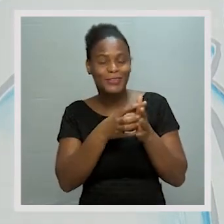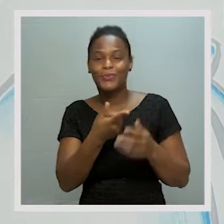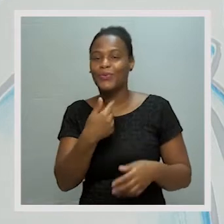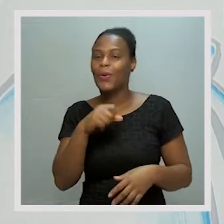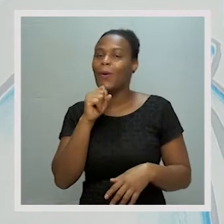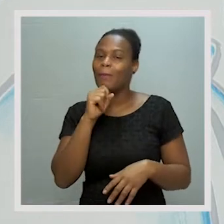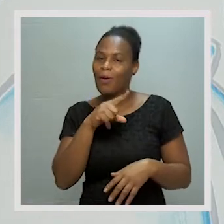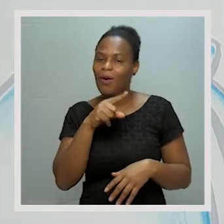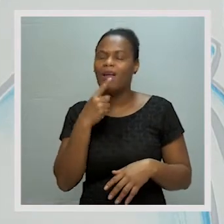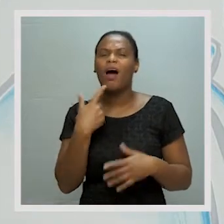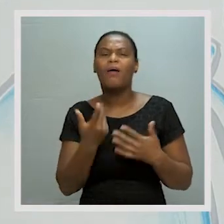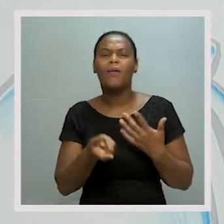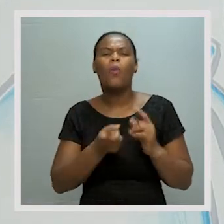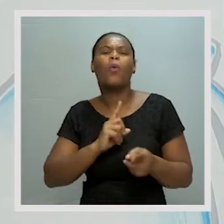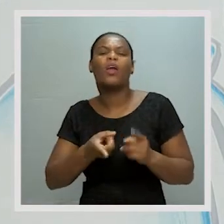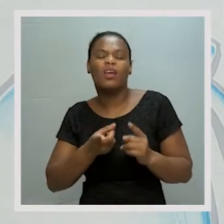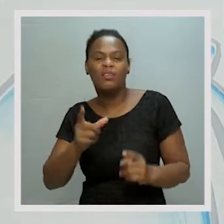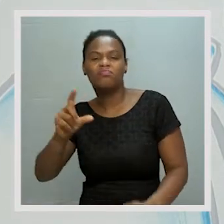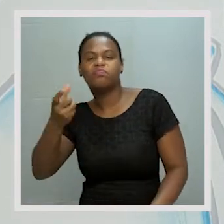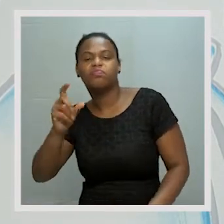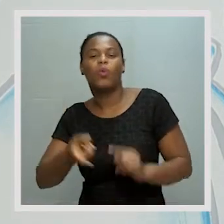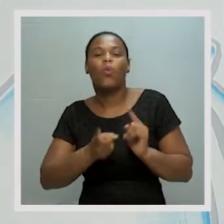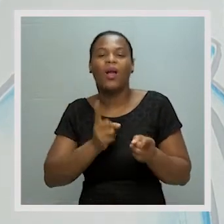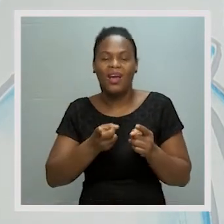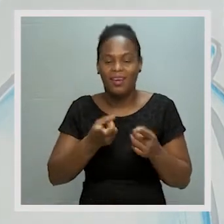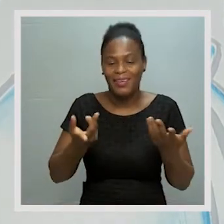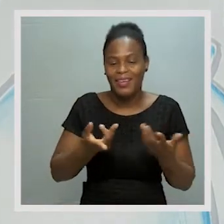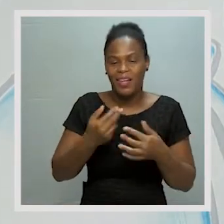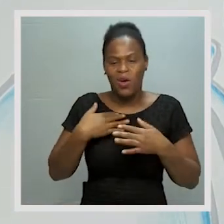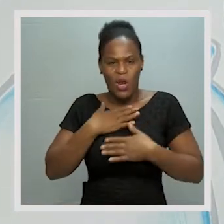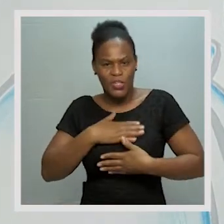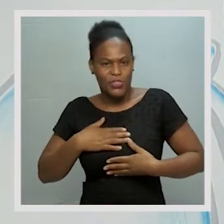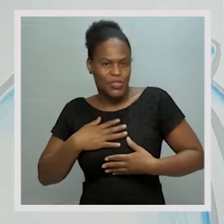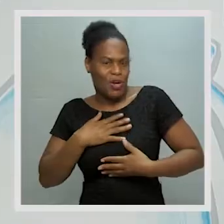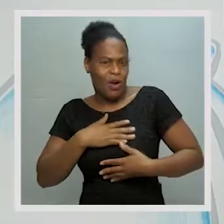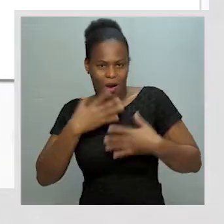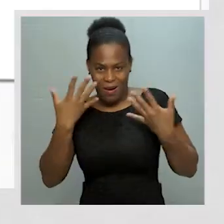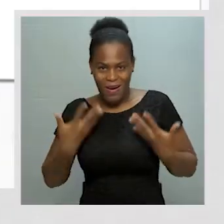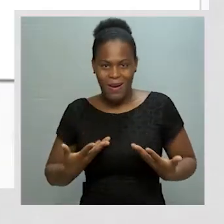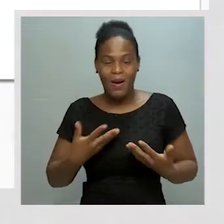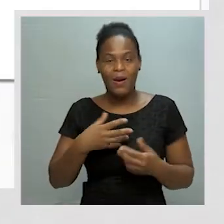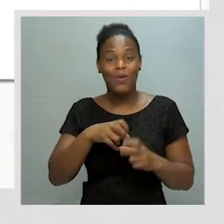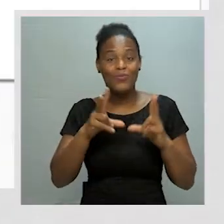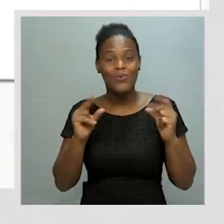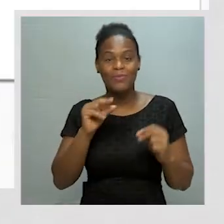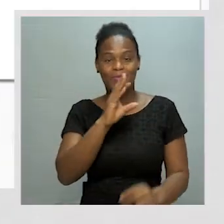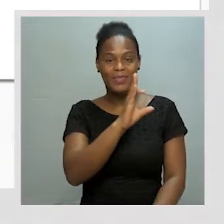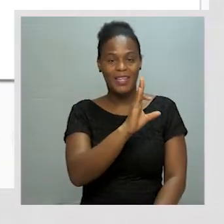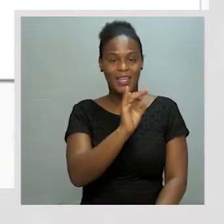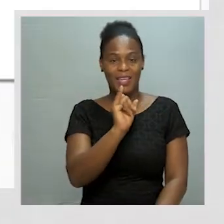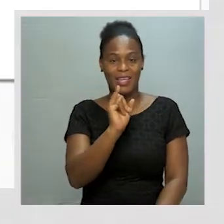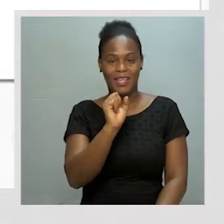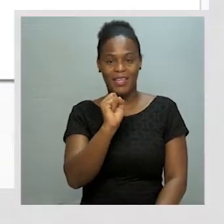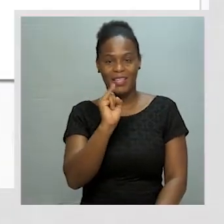nós podemos chegar ao conceito, à definição do higiene do corpo. Vocês estão a querer ver